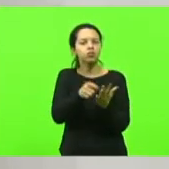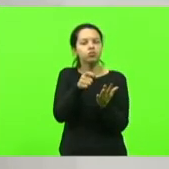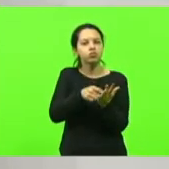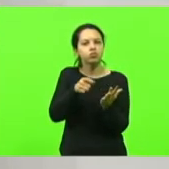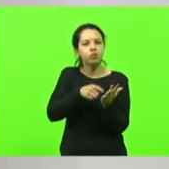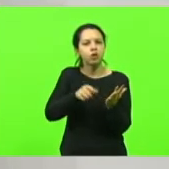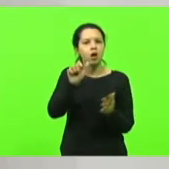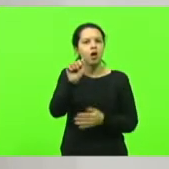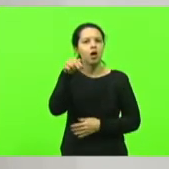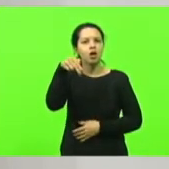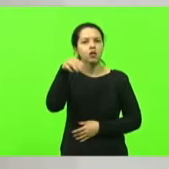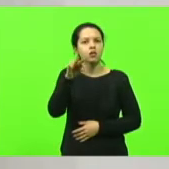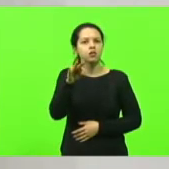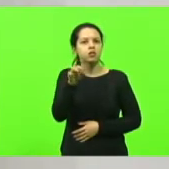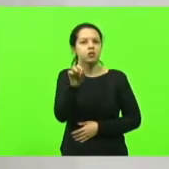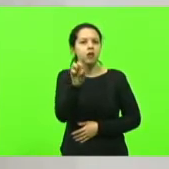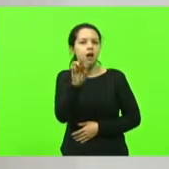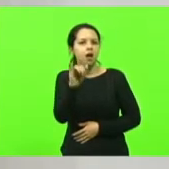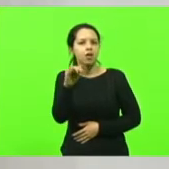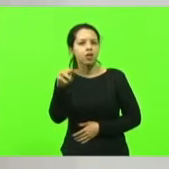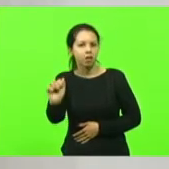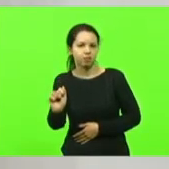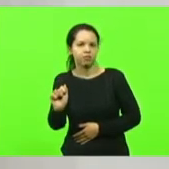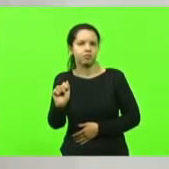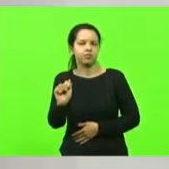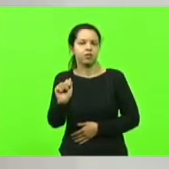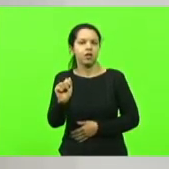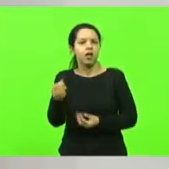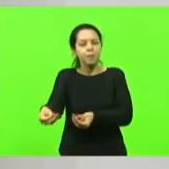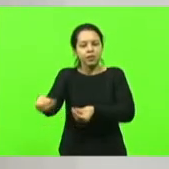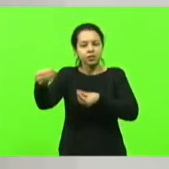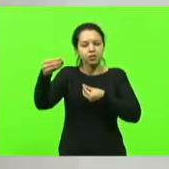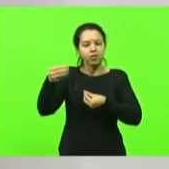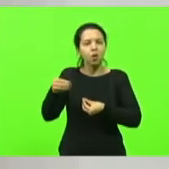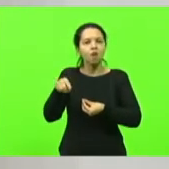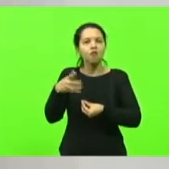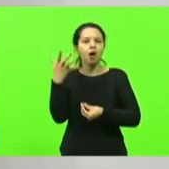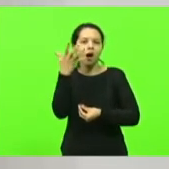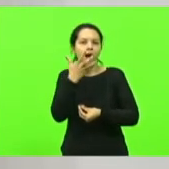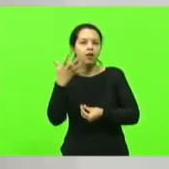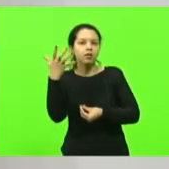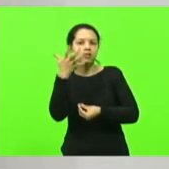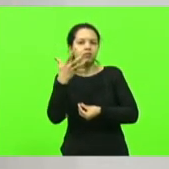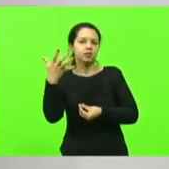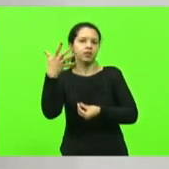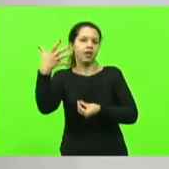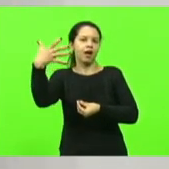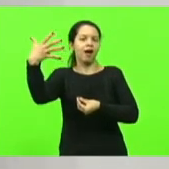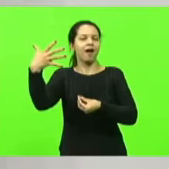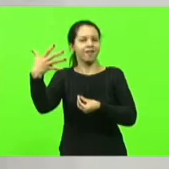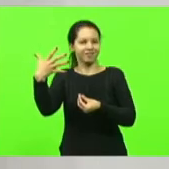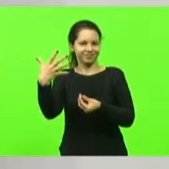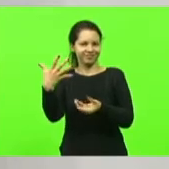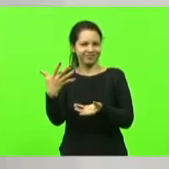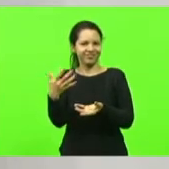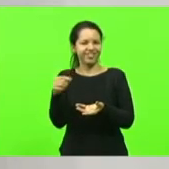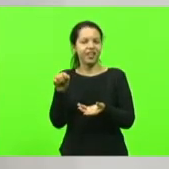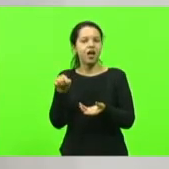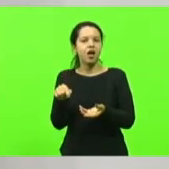Cantar para Encantar. e ela fez a entrega Animais em Revolto,